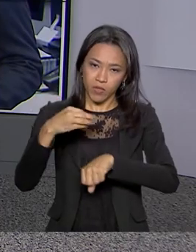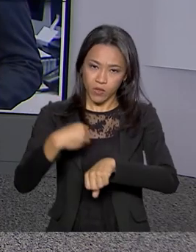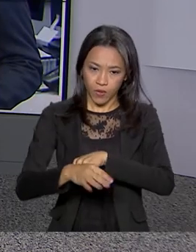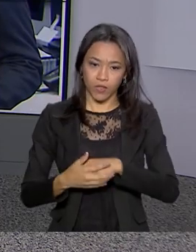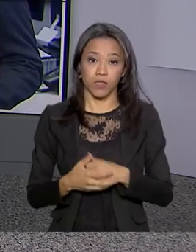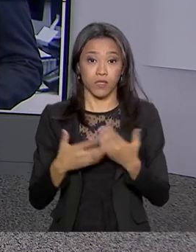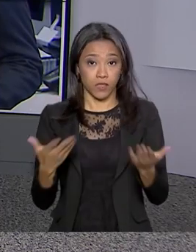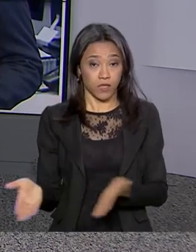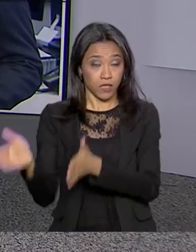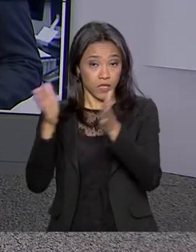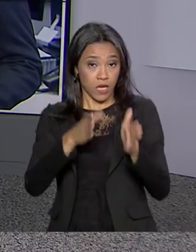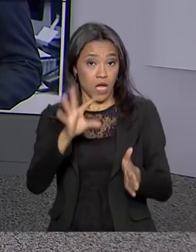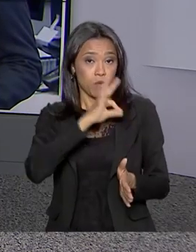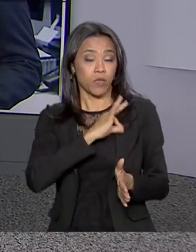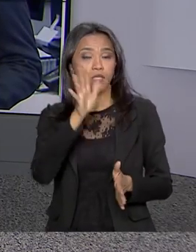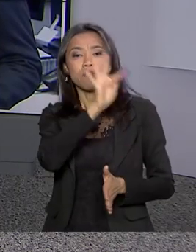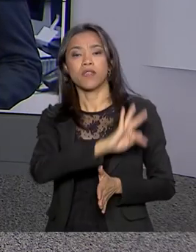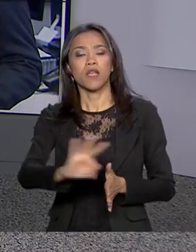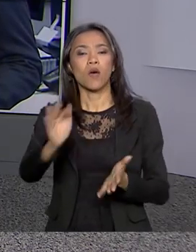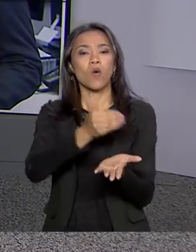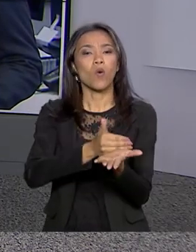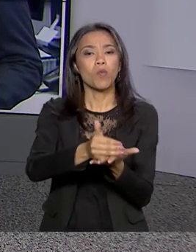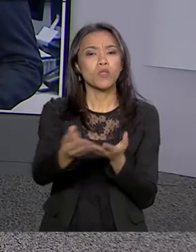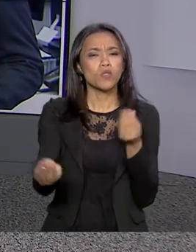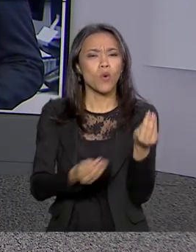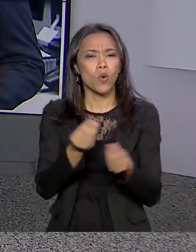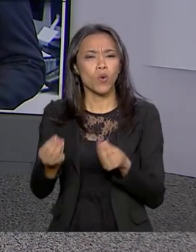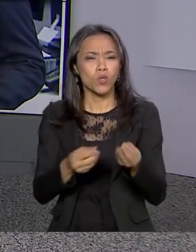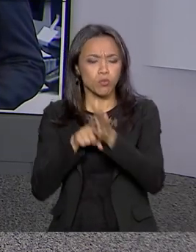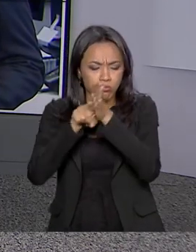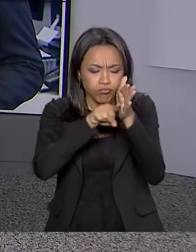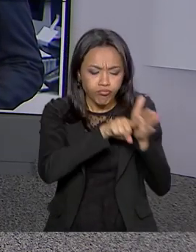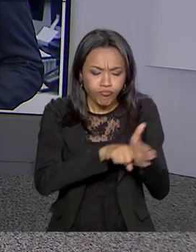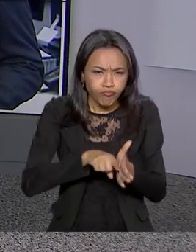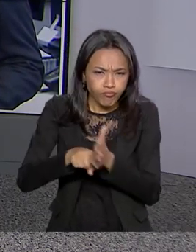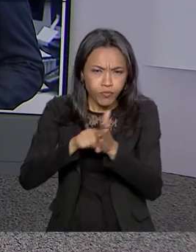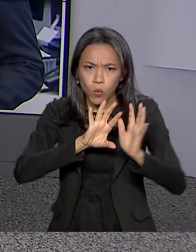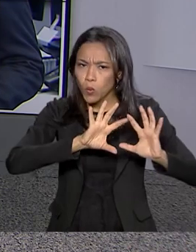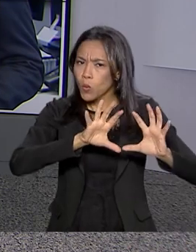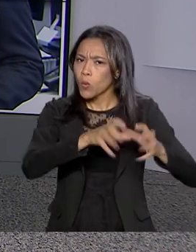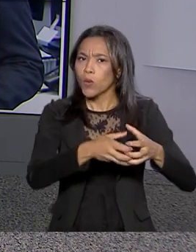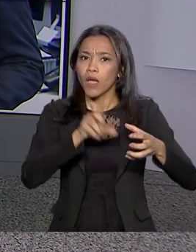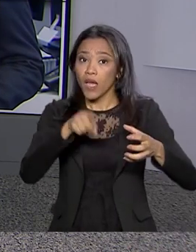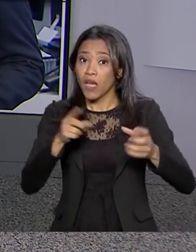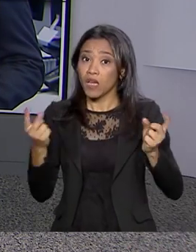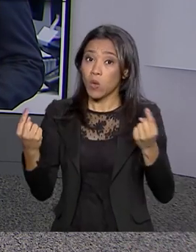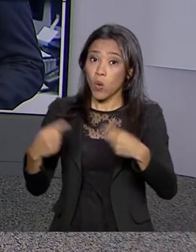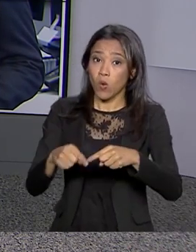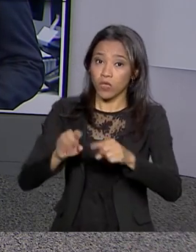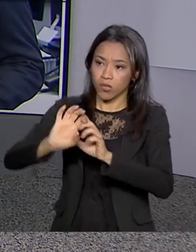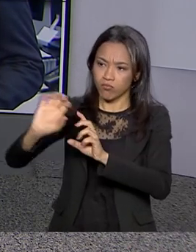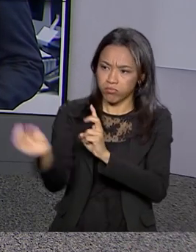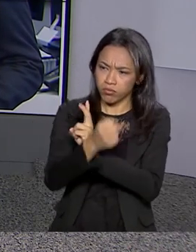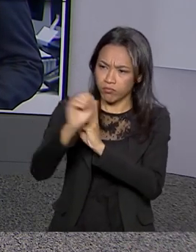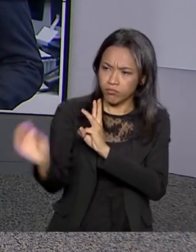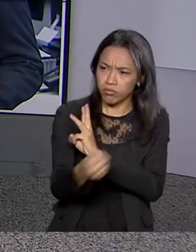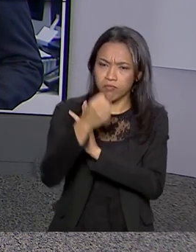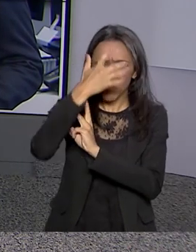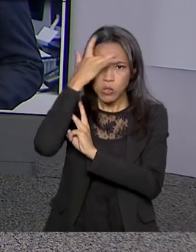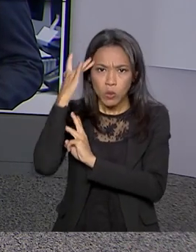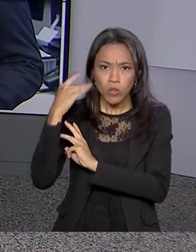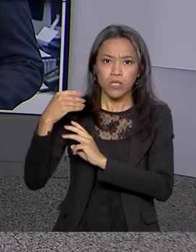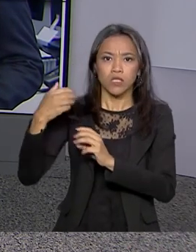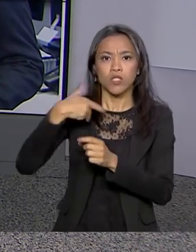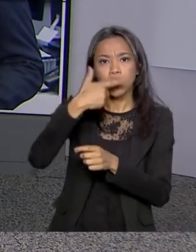E olha, a Polícia Federal iniciou hoje a Operação Big Five, uma investigação de combate ao contrabando de imigrantes. Vamos até São Paulo. Ricardo